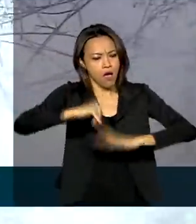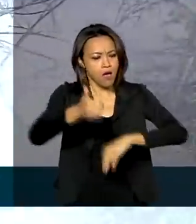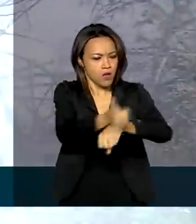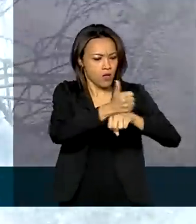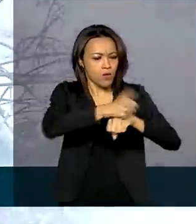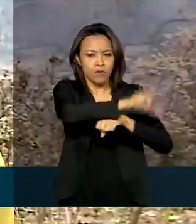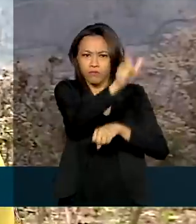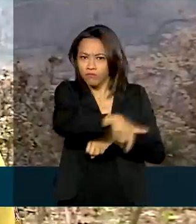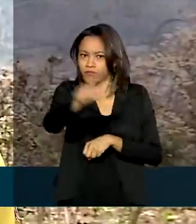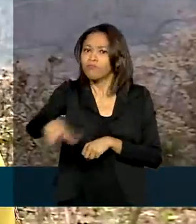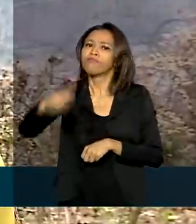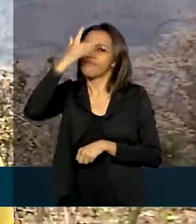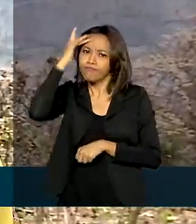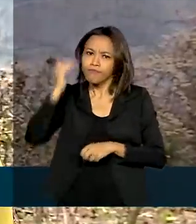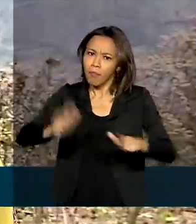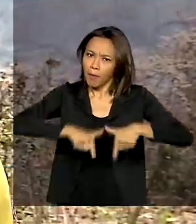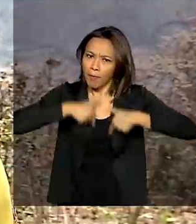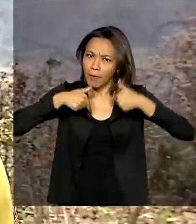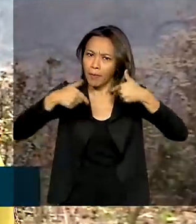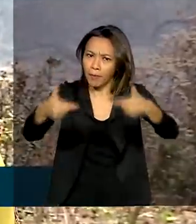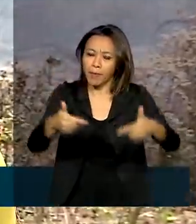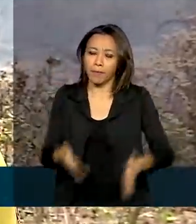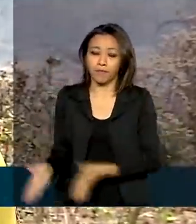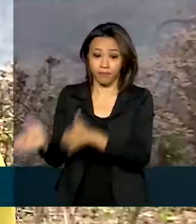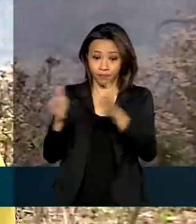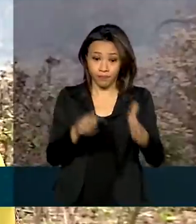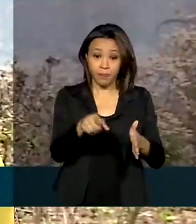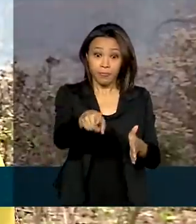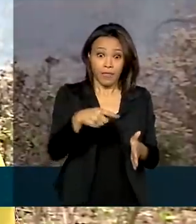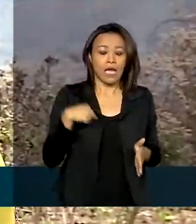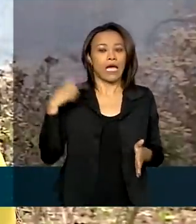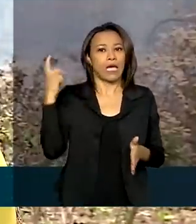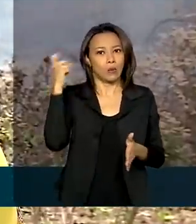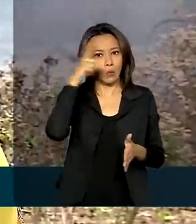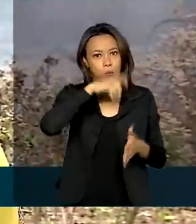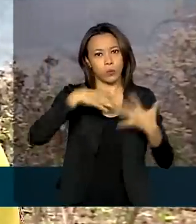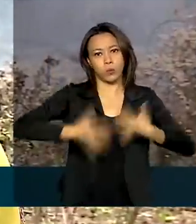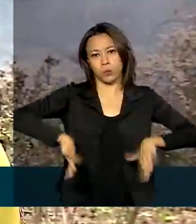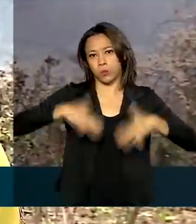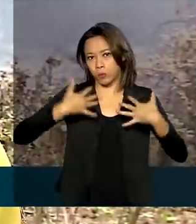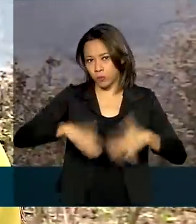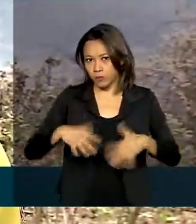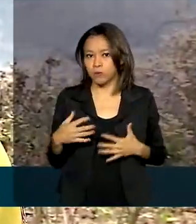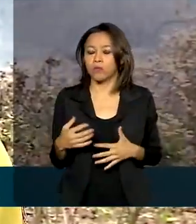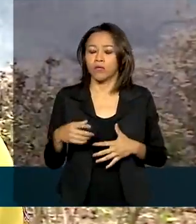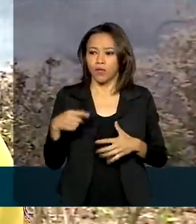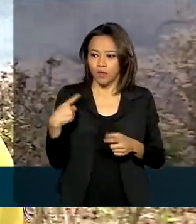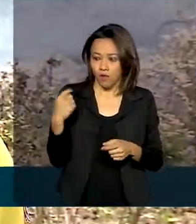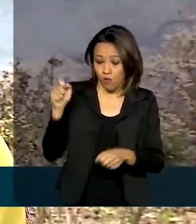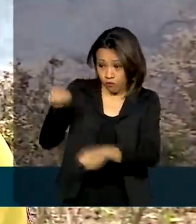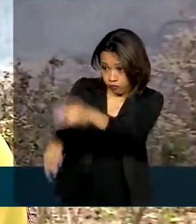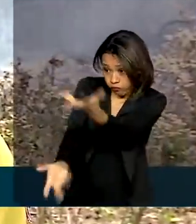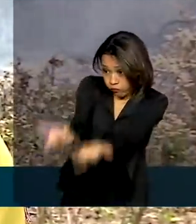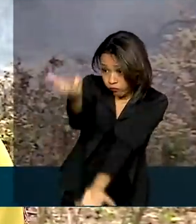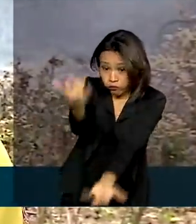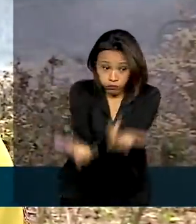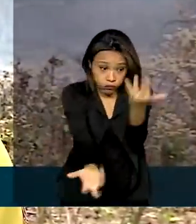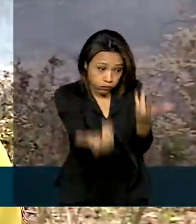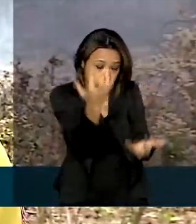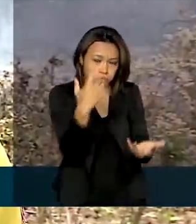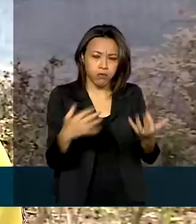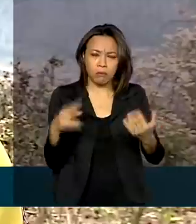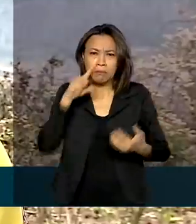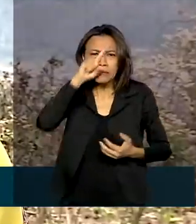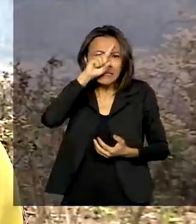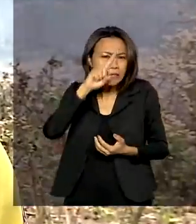brigadistas. É bem mais complexo do que me parece, envolve uma logística bem sofisticada. A frente do fogo é uma frente perigosa,